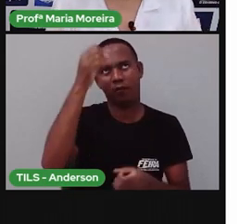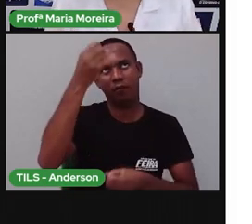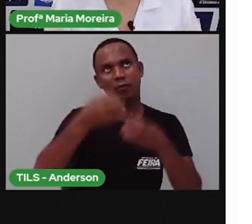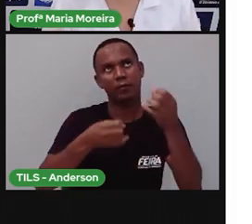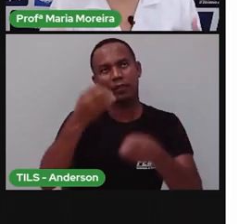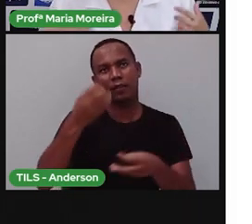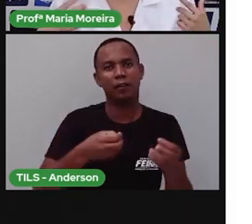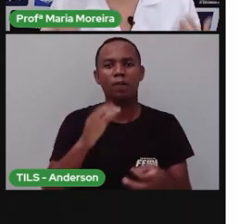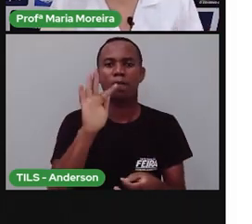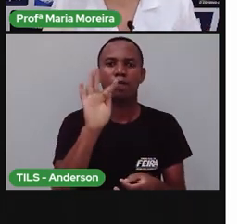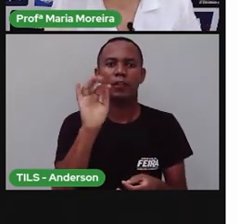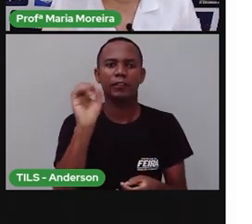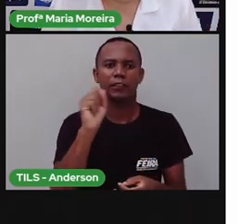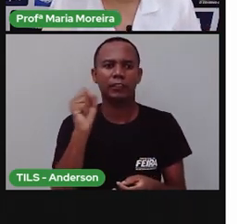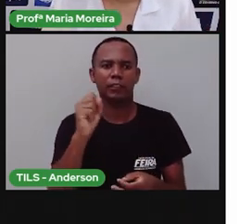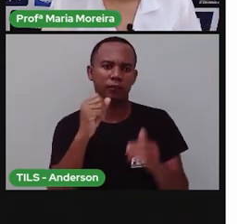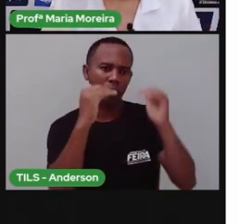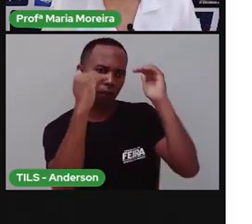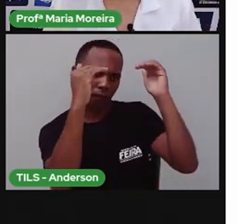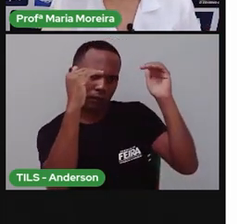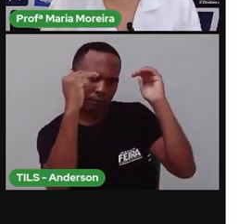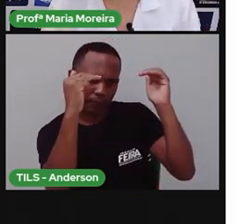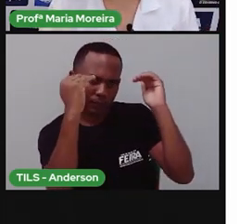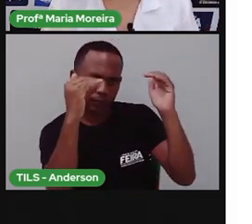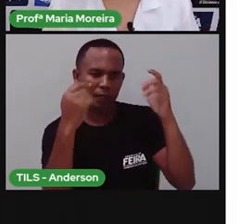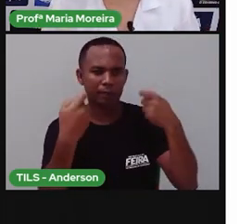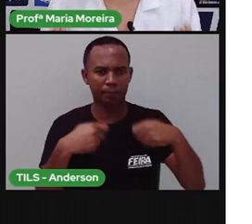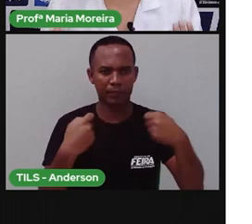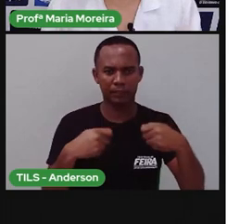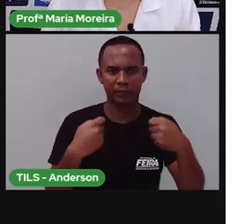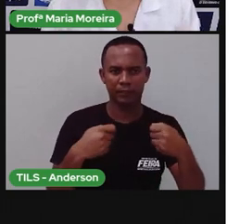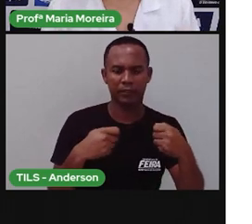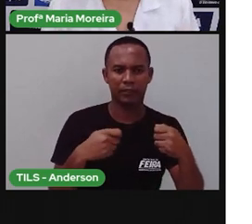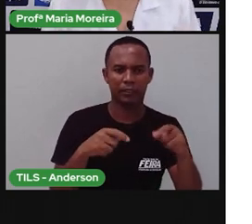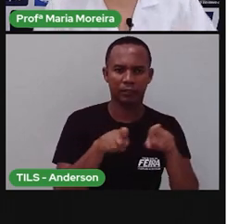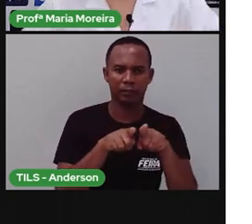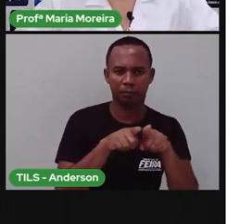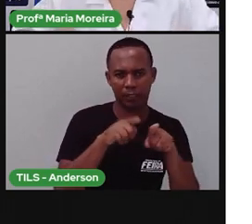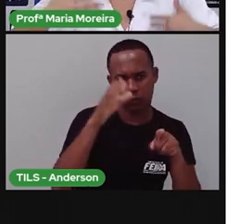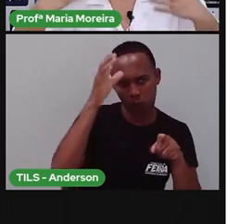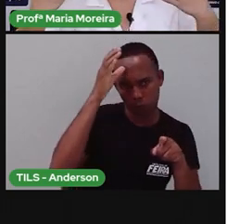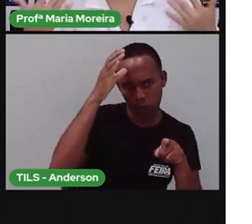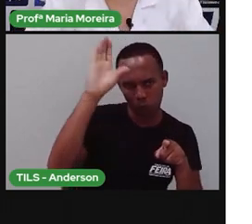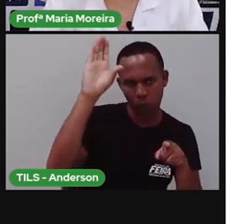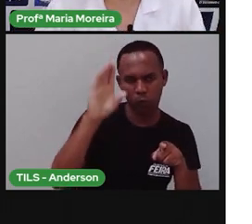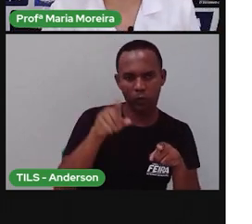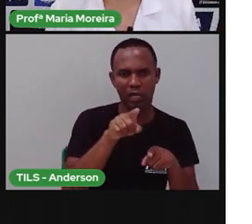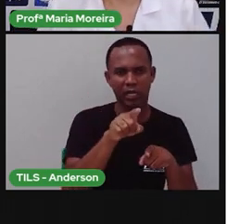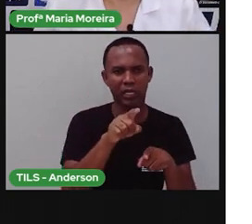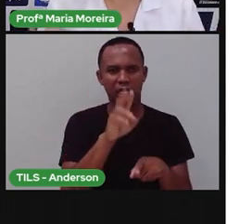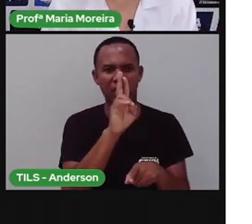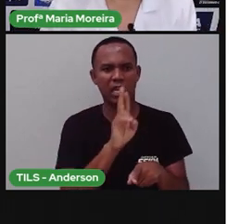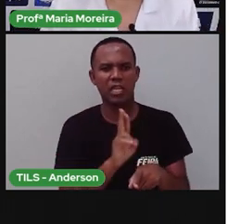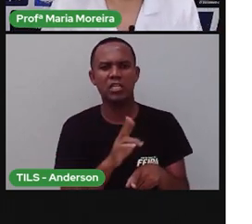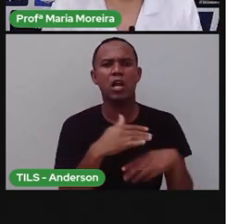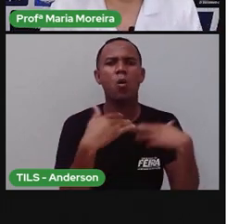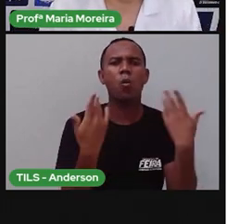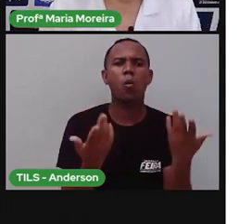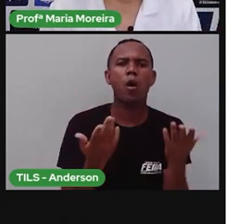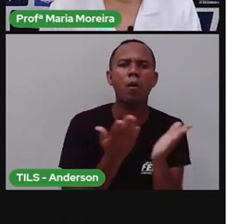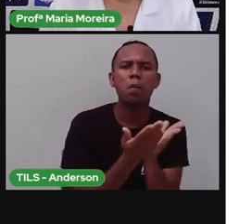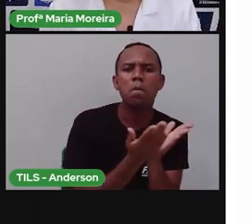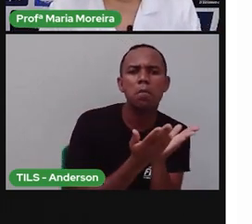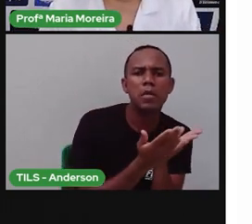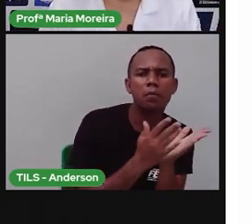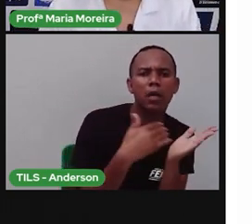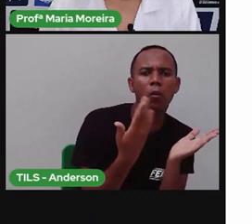Santana, a PRO falou sobre respeitar... E que a gente precisa respeitar a cultura do outro, a religião do outro. Que tudo isso aí também faz